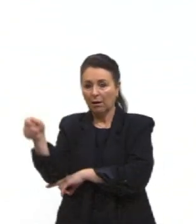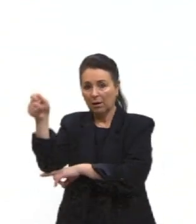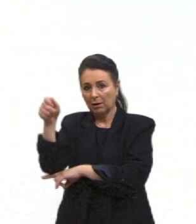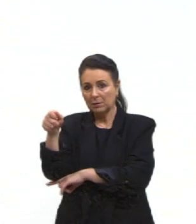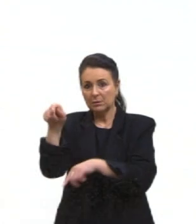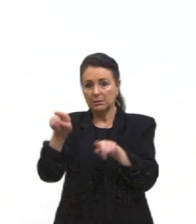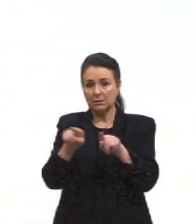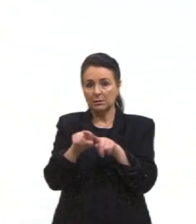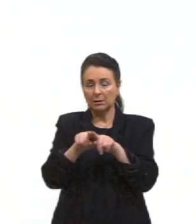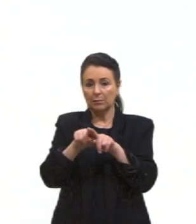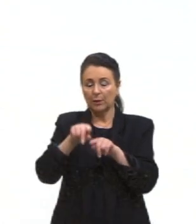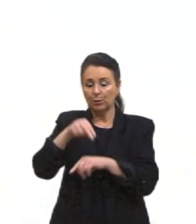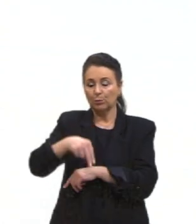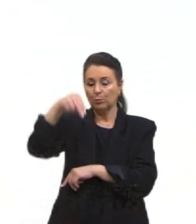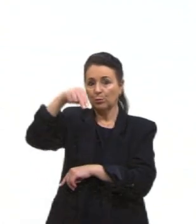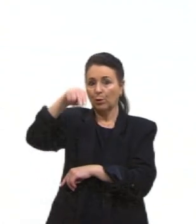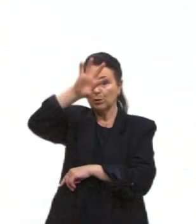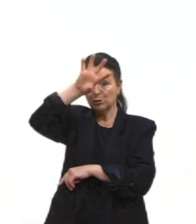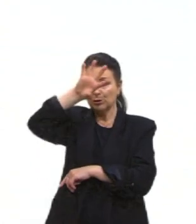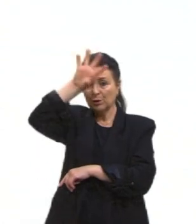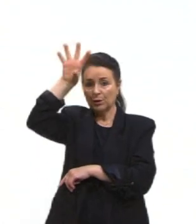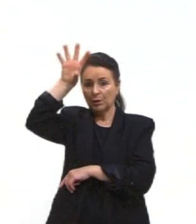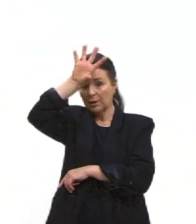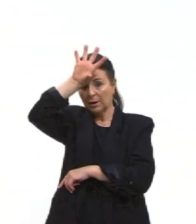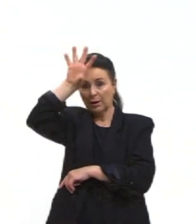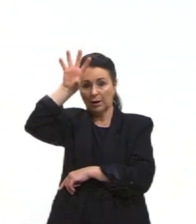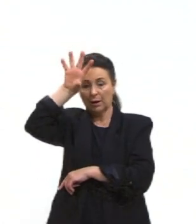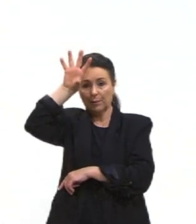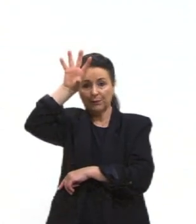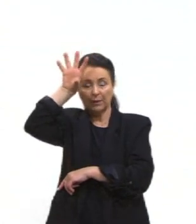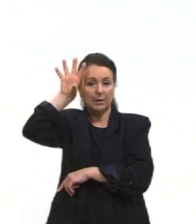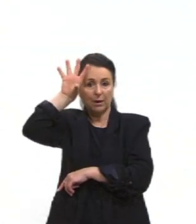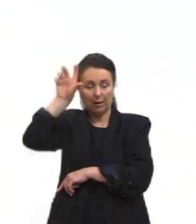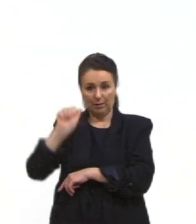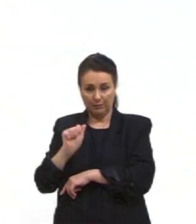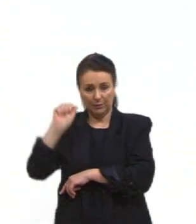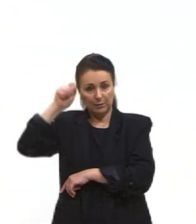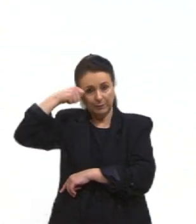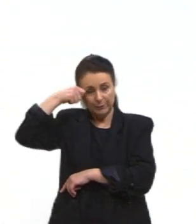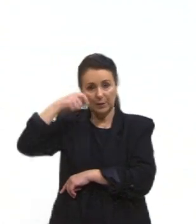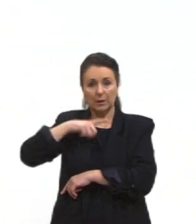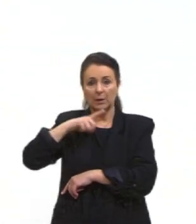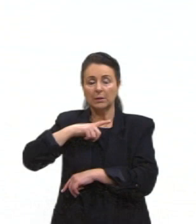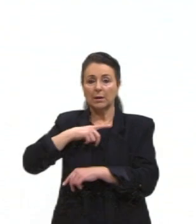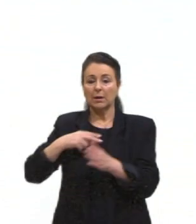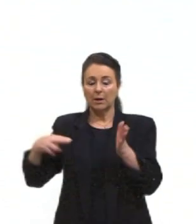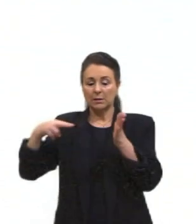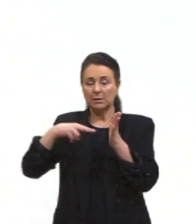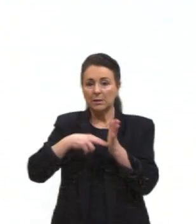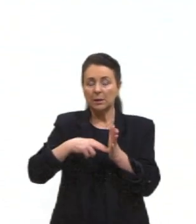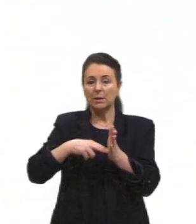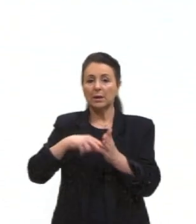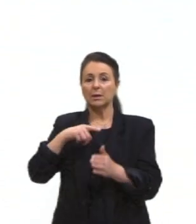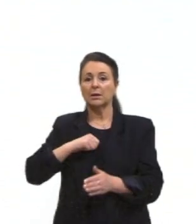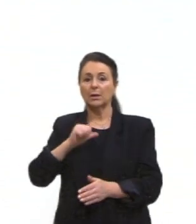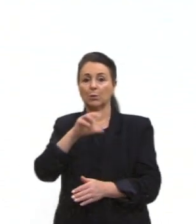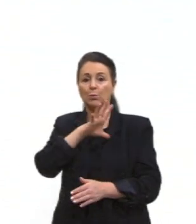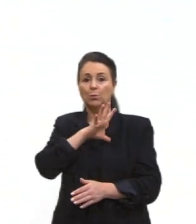do norte da África, entre outros, tá. E aí nós temos a Síria e o Iraque, né, como